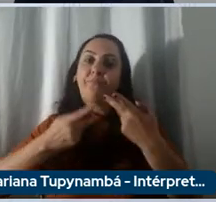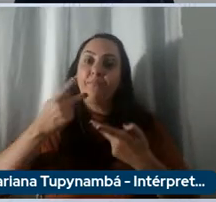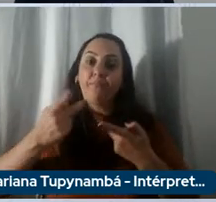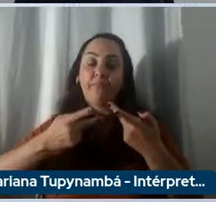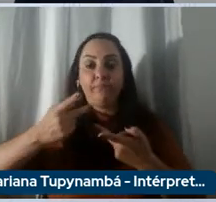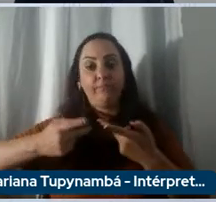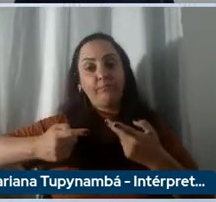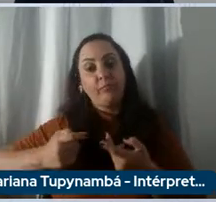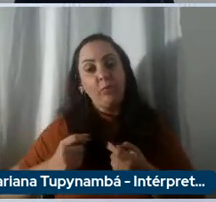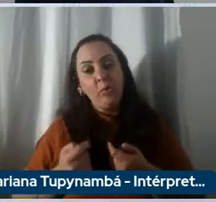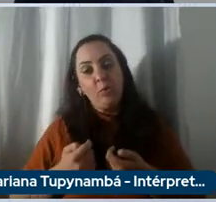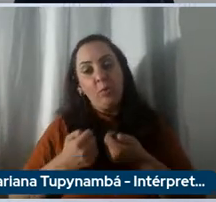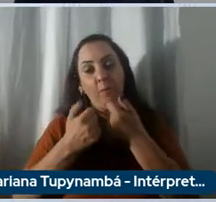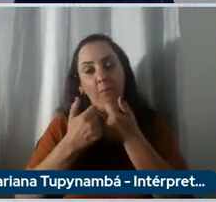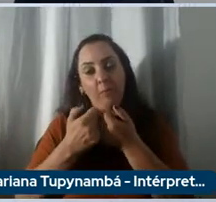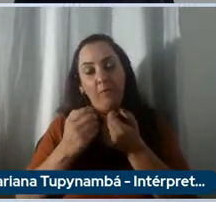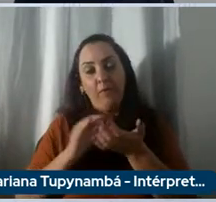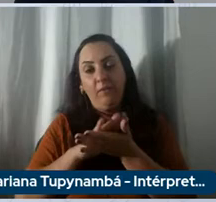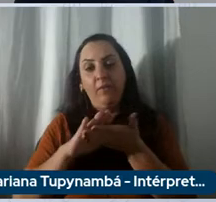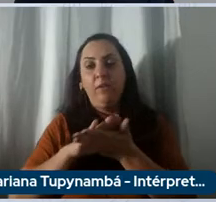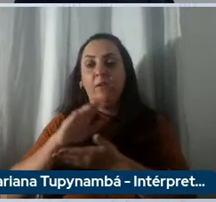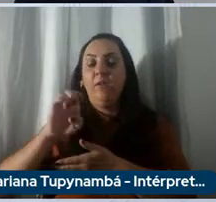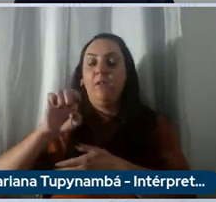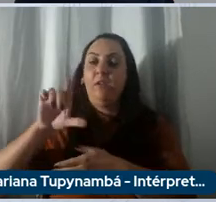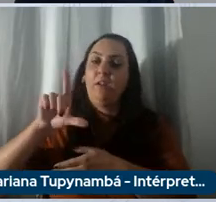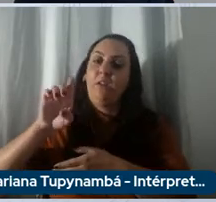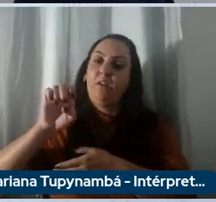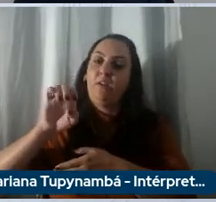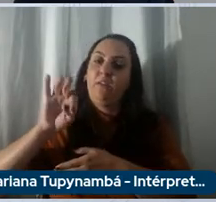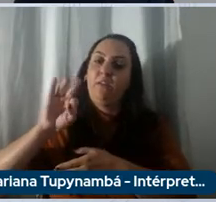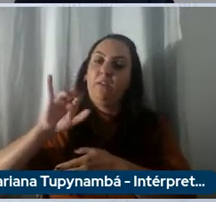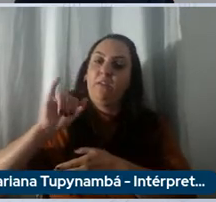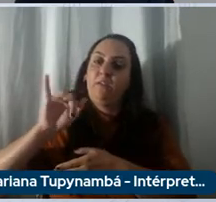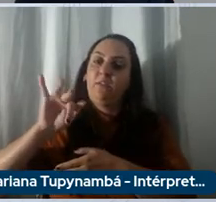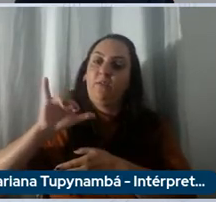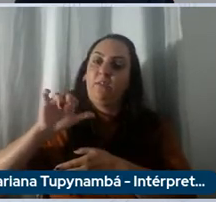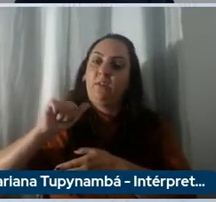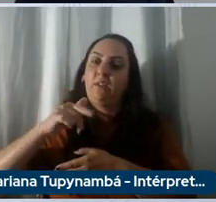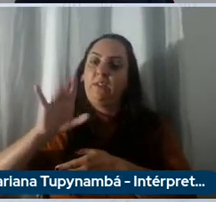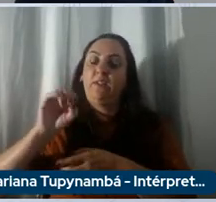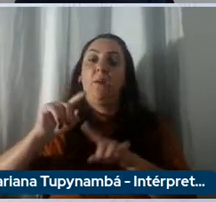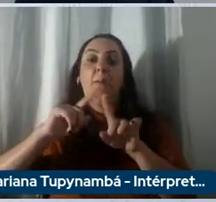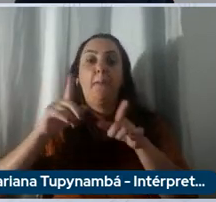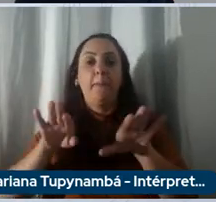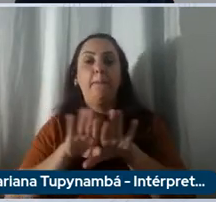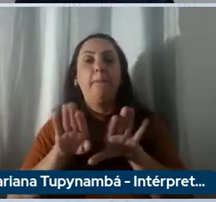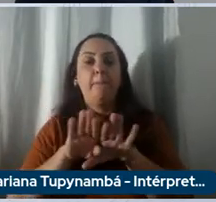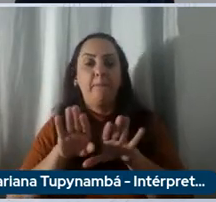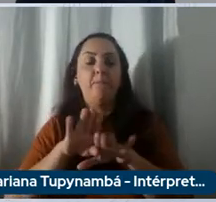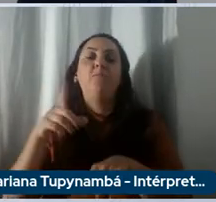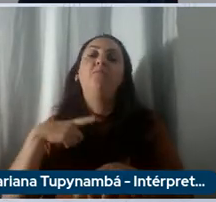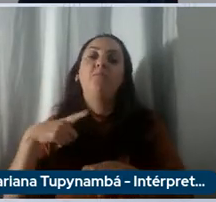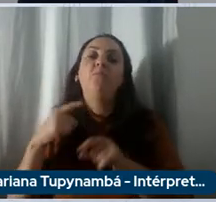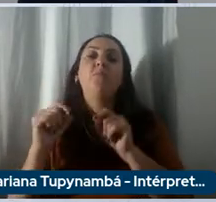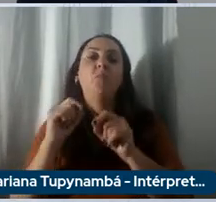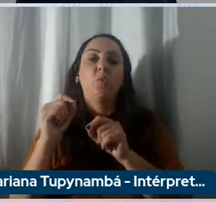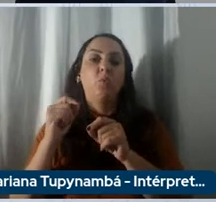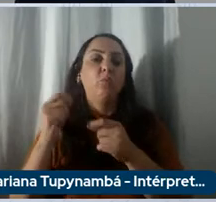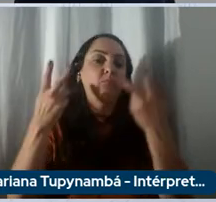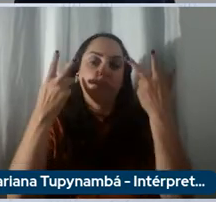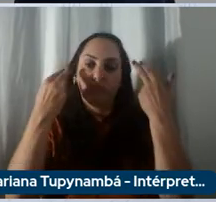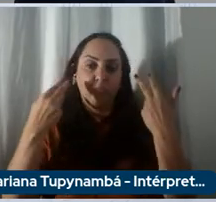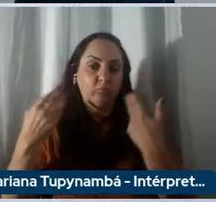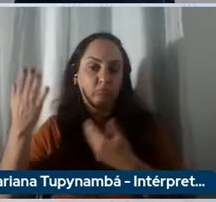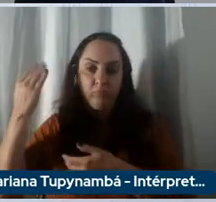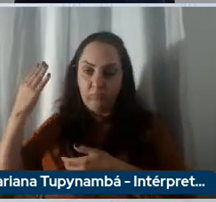fica claramente a motopropulsão tradicional digamos assim e nós continuamos investindo muito